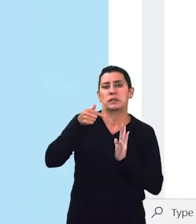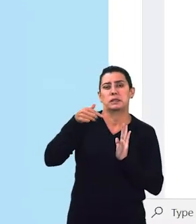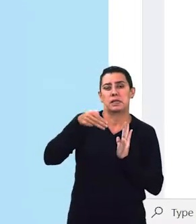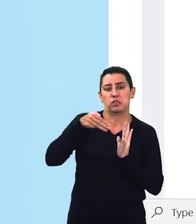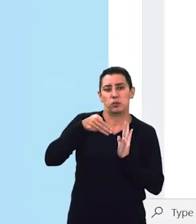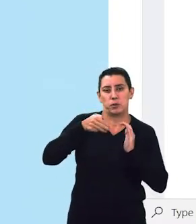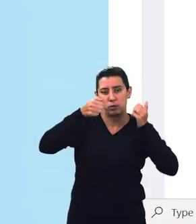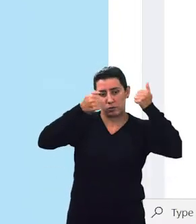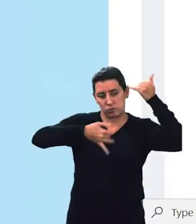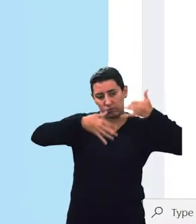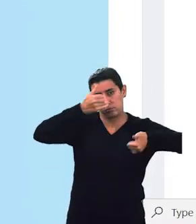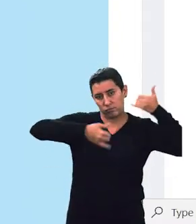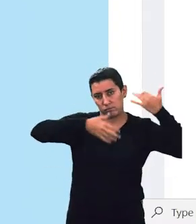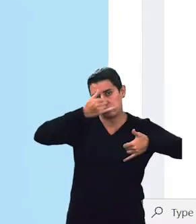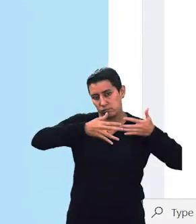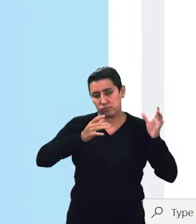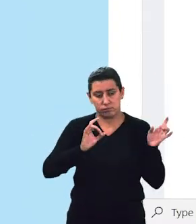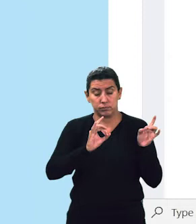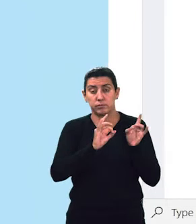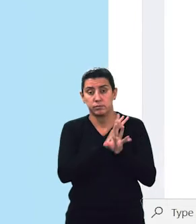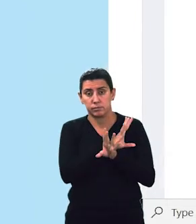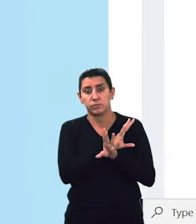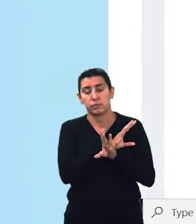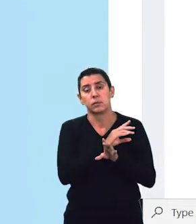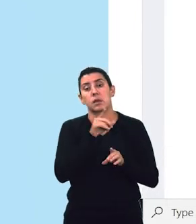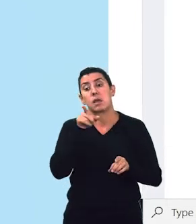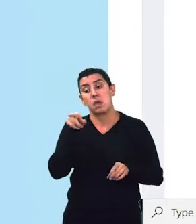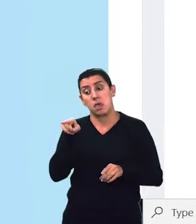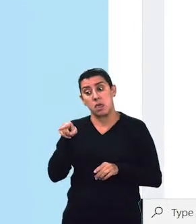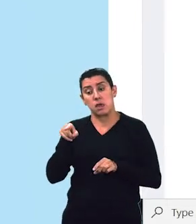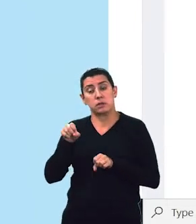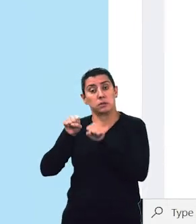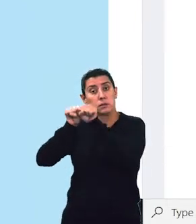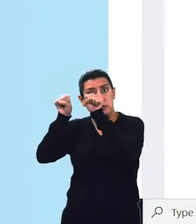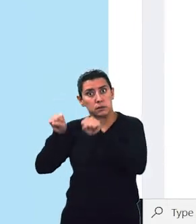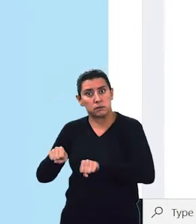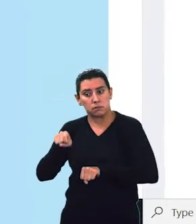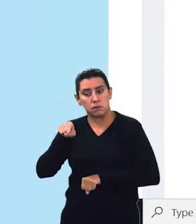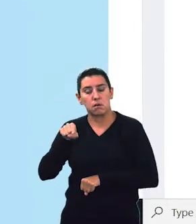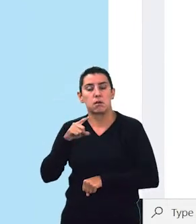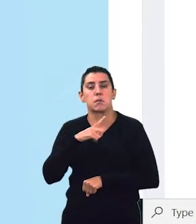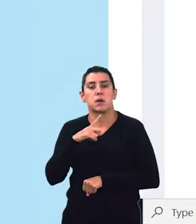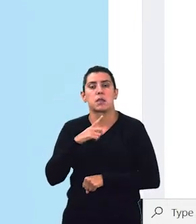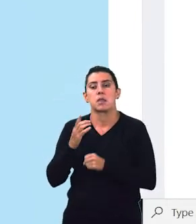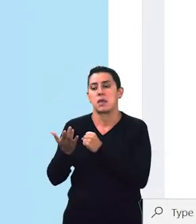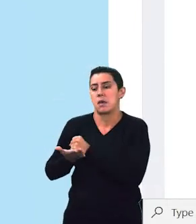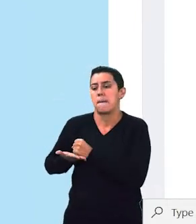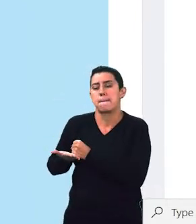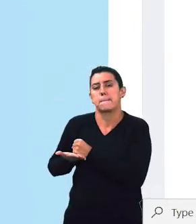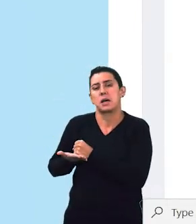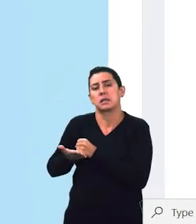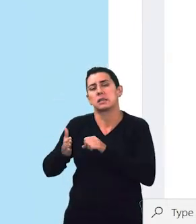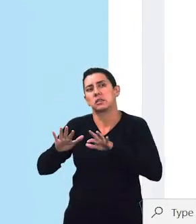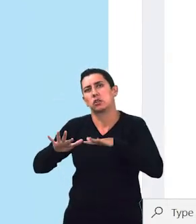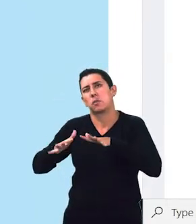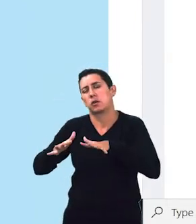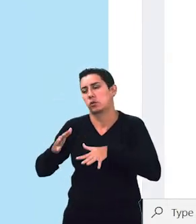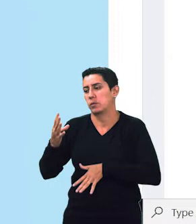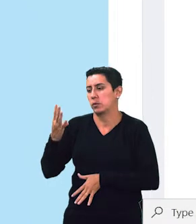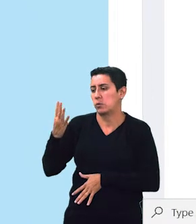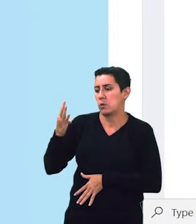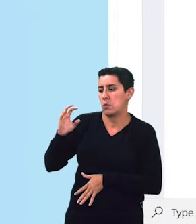utilizando uma GPU, o Model Arts, ele utilizou uma base de treinamento de mais ou menos umas 40, 50